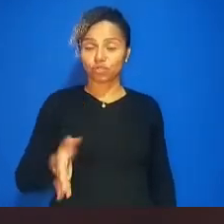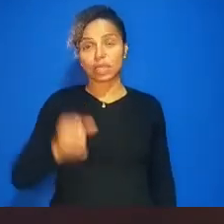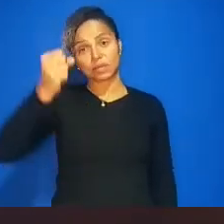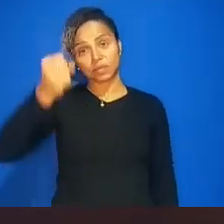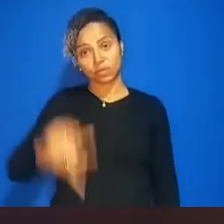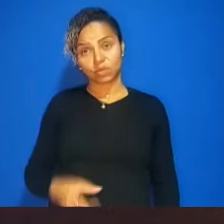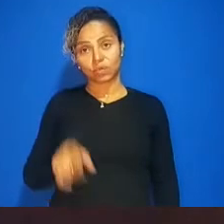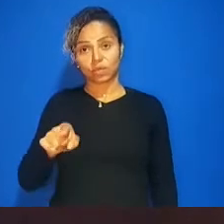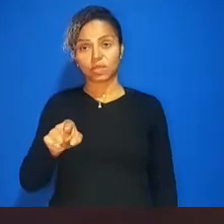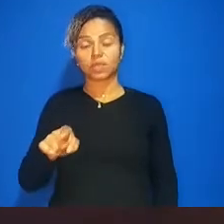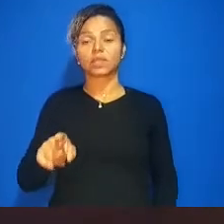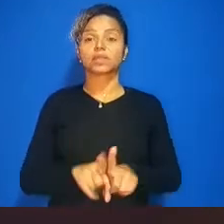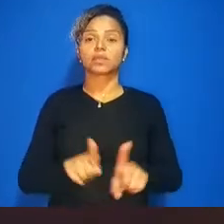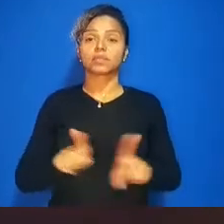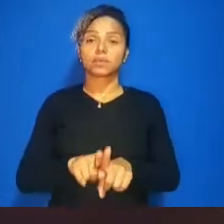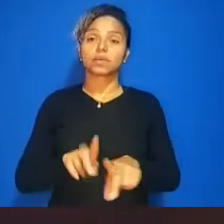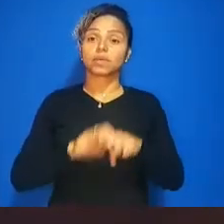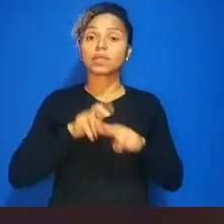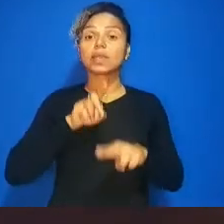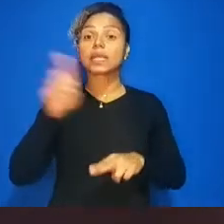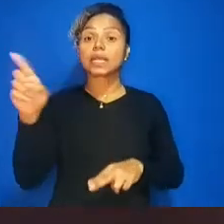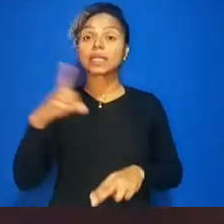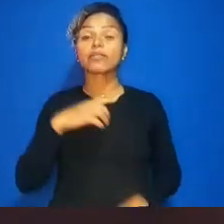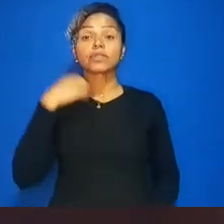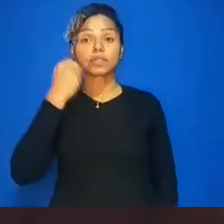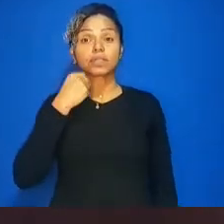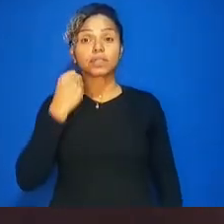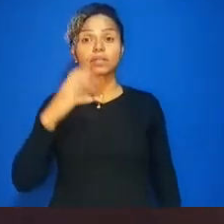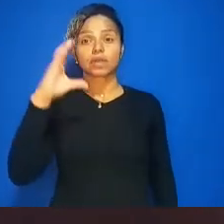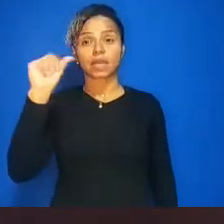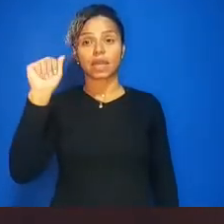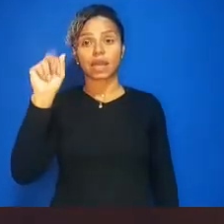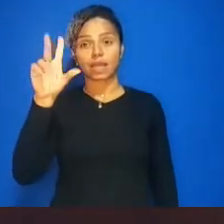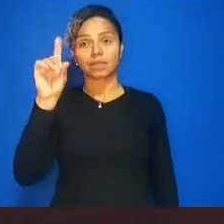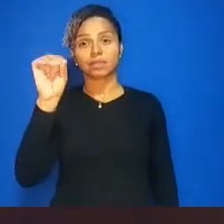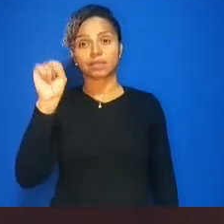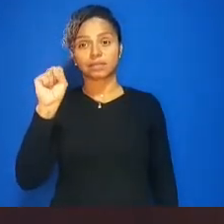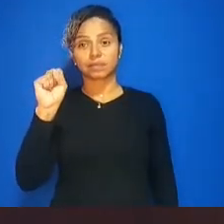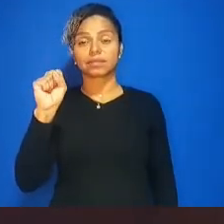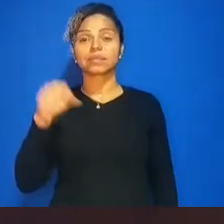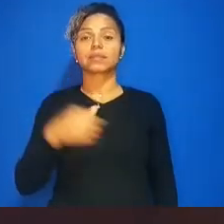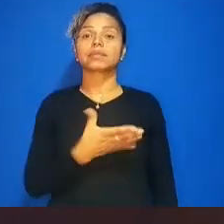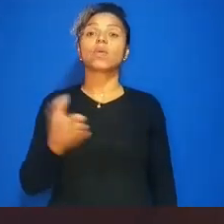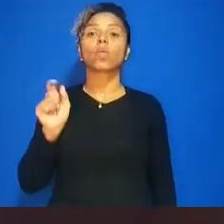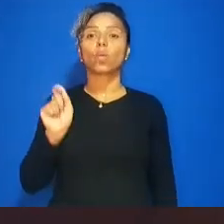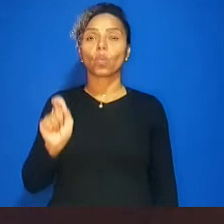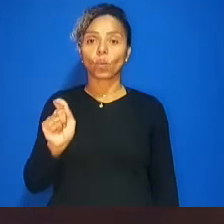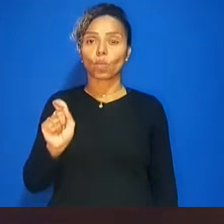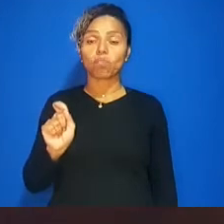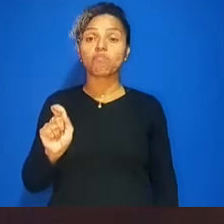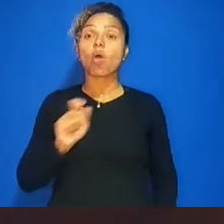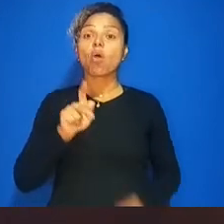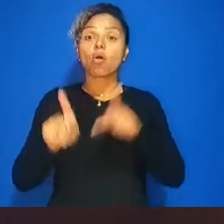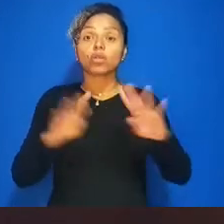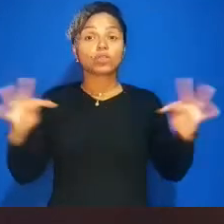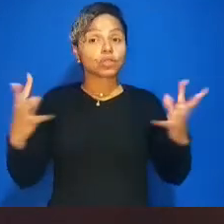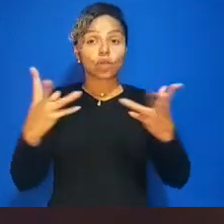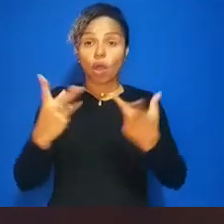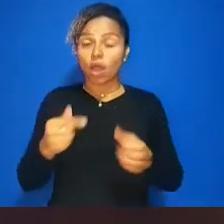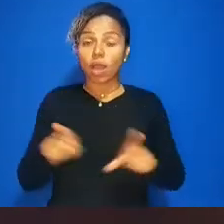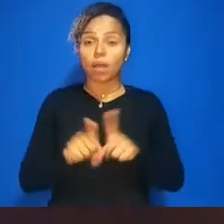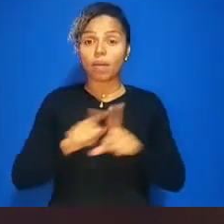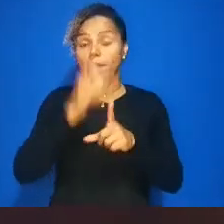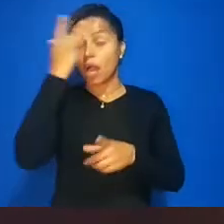Carlos Viana caso uma companhia saia de lá porque eu acho que é toda a população os comerciantes da região